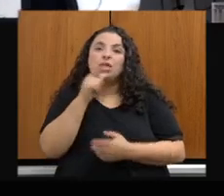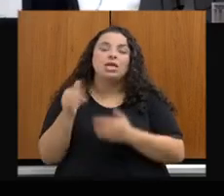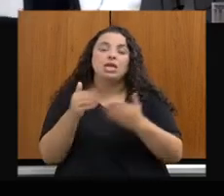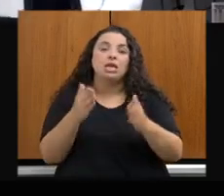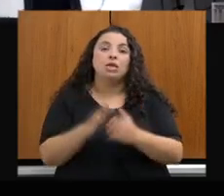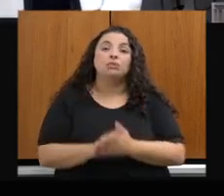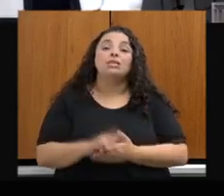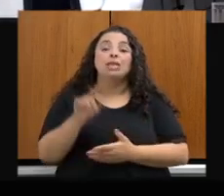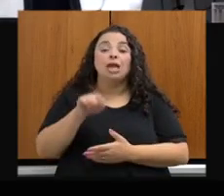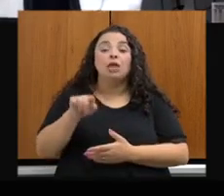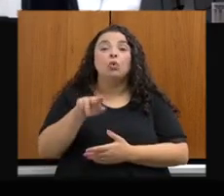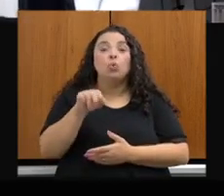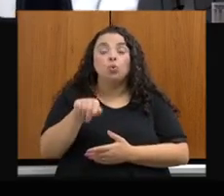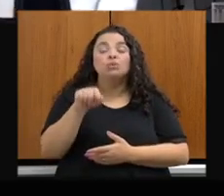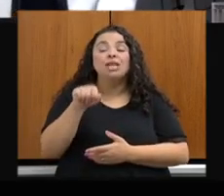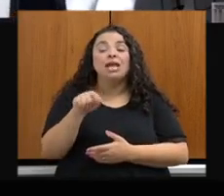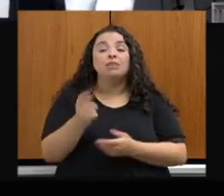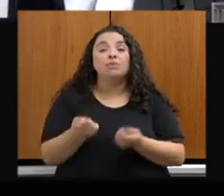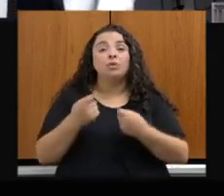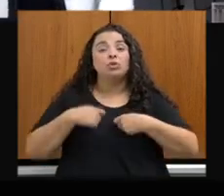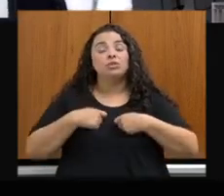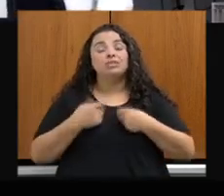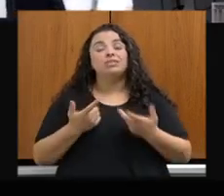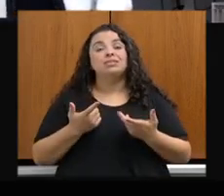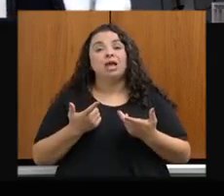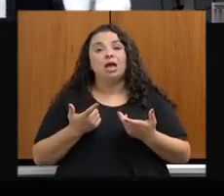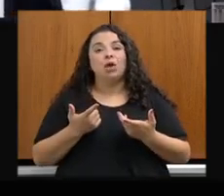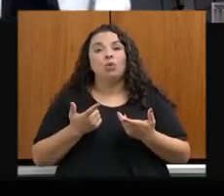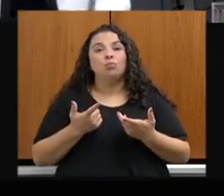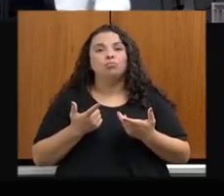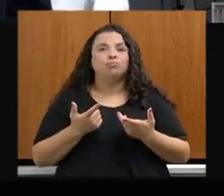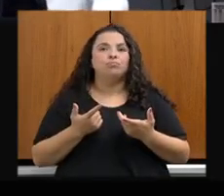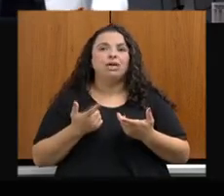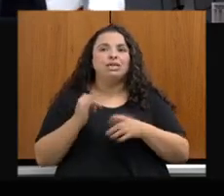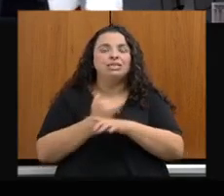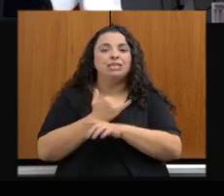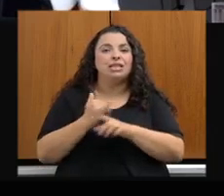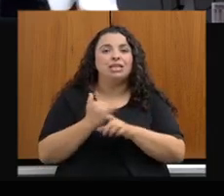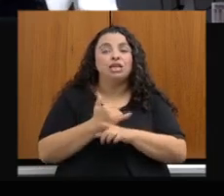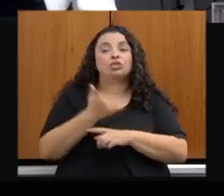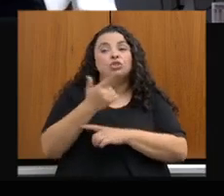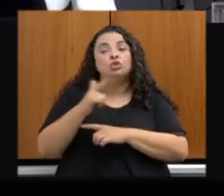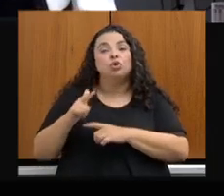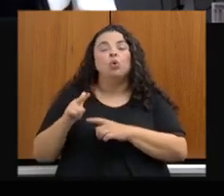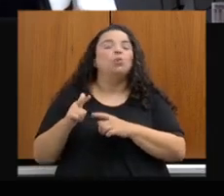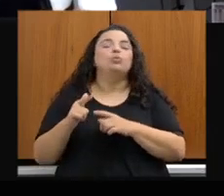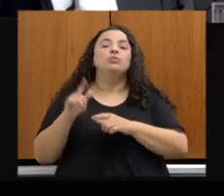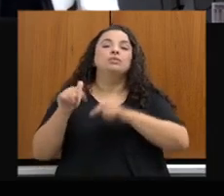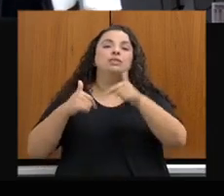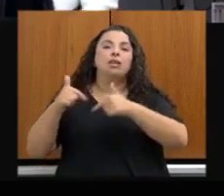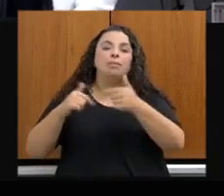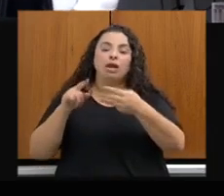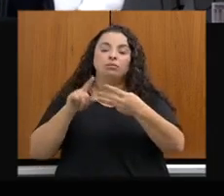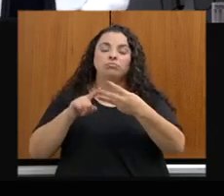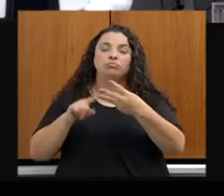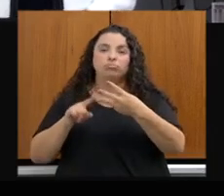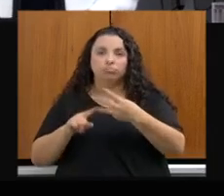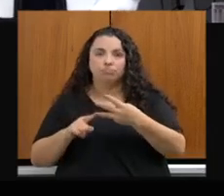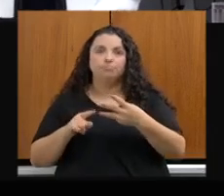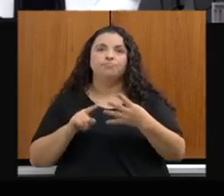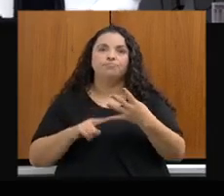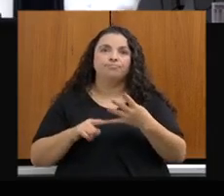o resultado será um portfólio de projetos básicos e executivos para atuação nos três eixos que eu mencionei. Por favor.